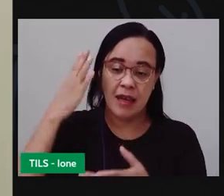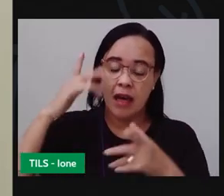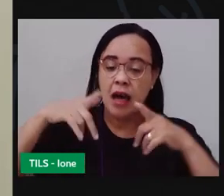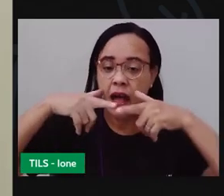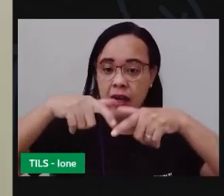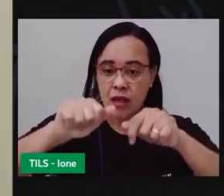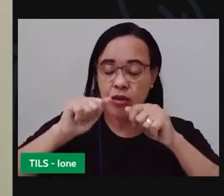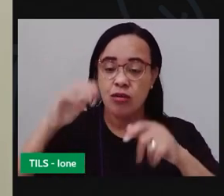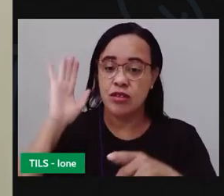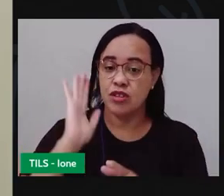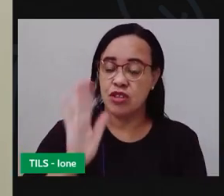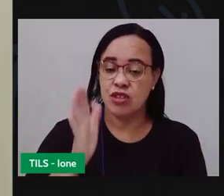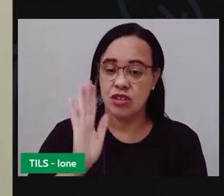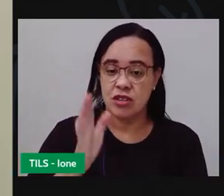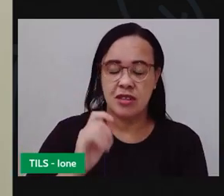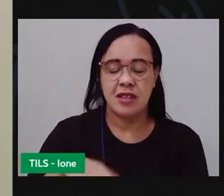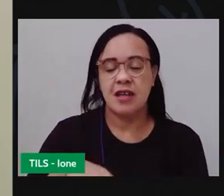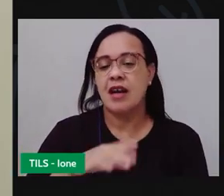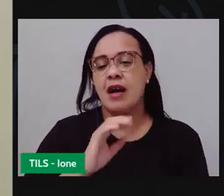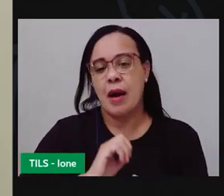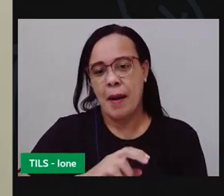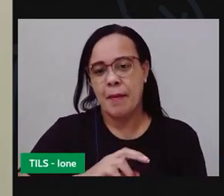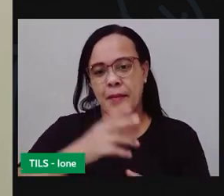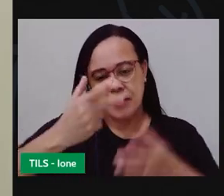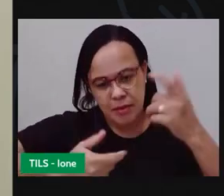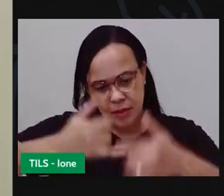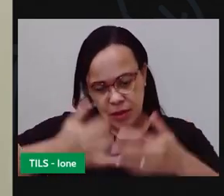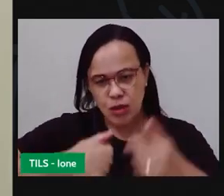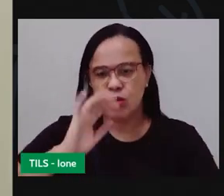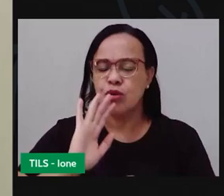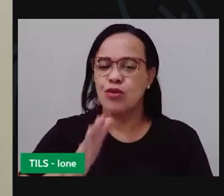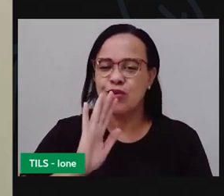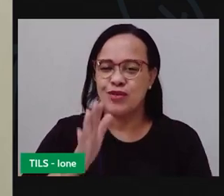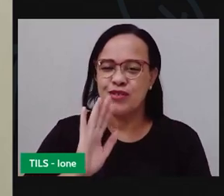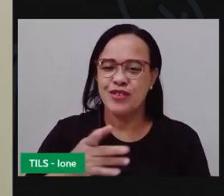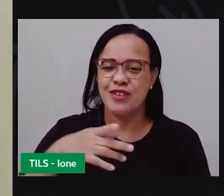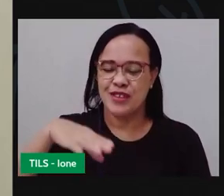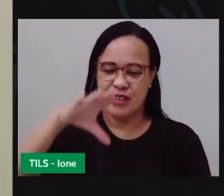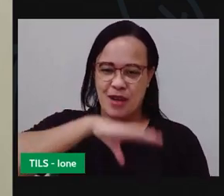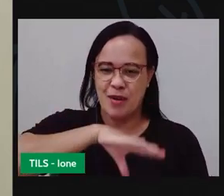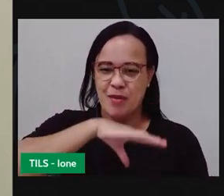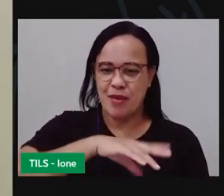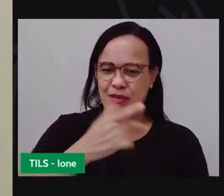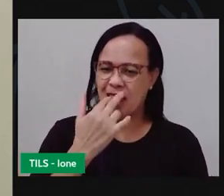trava-línguas. Conta para mim, você já conseguiu memorizar algum trava-língua?